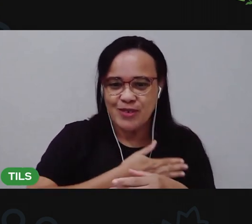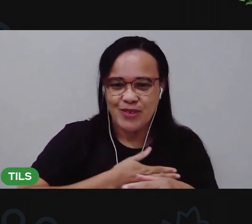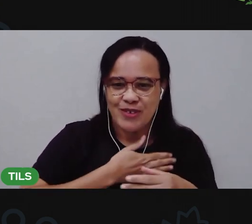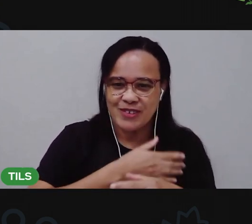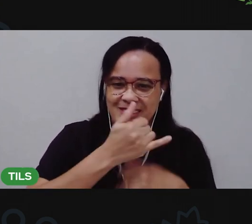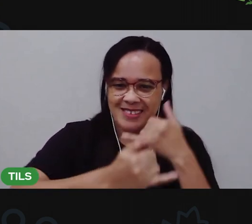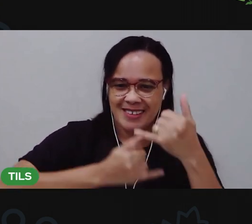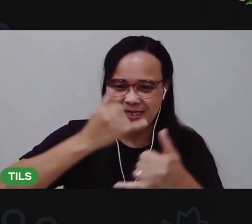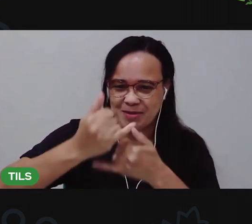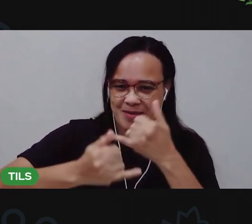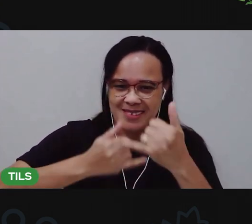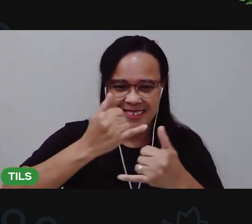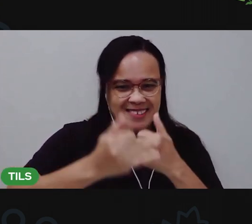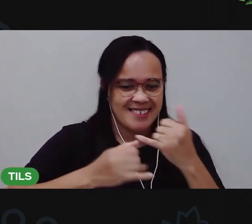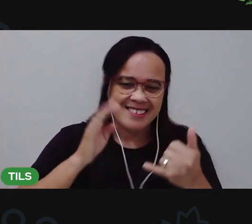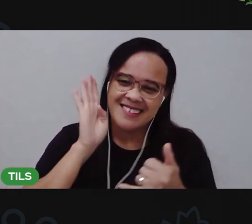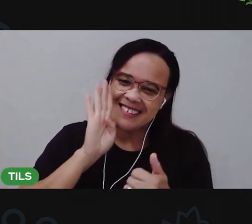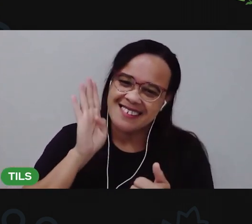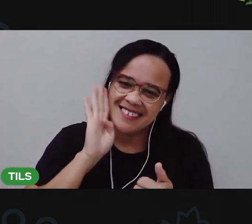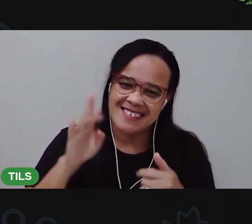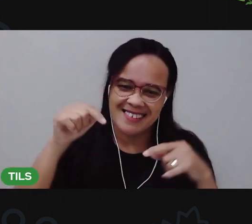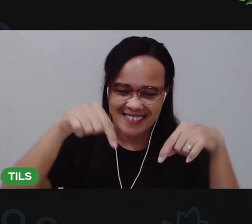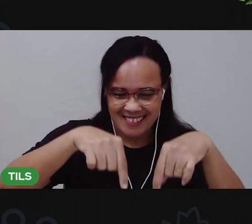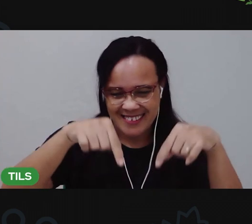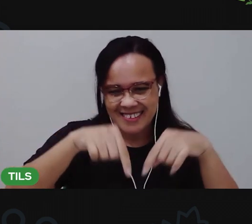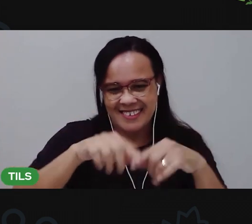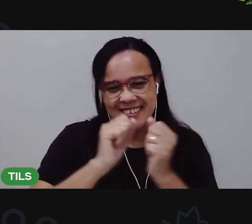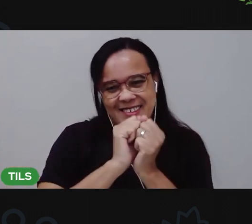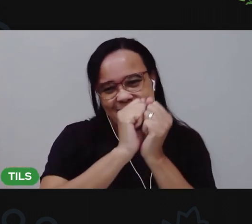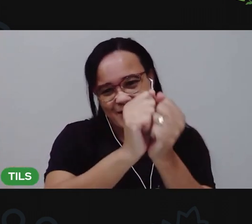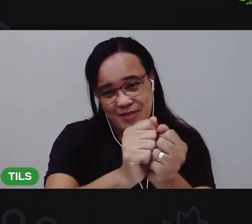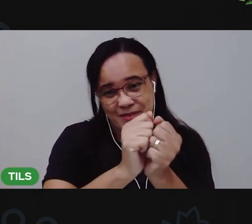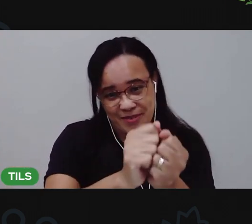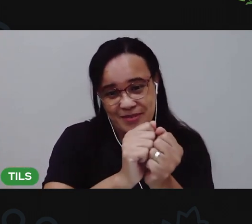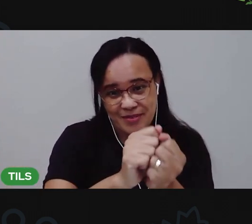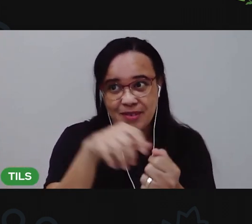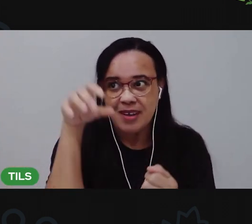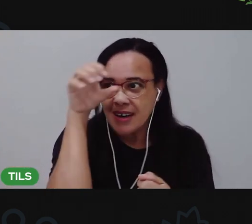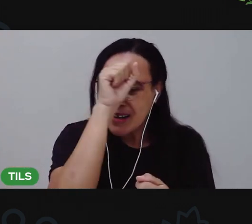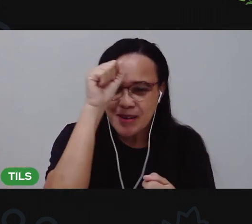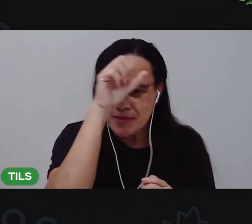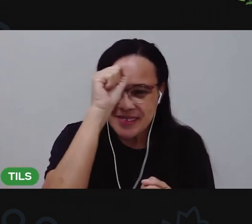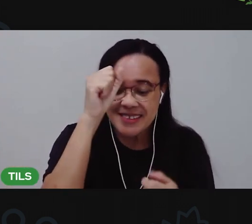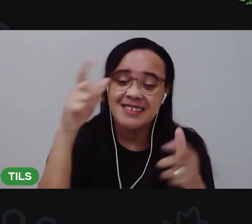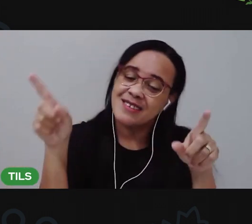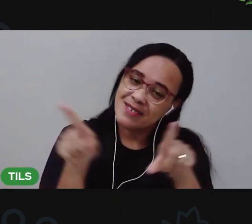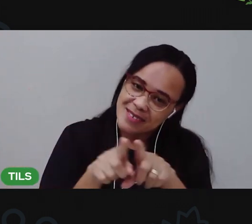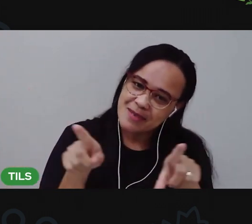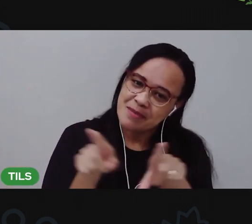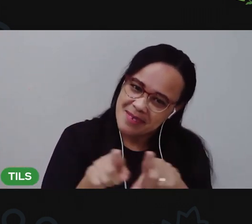tenham se divertido aqui aprendendo a